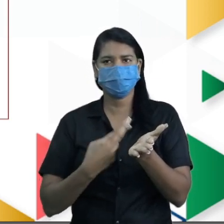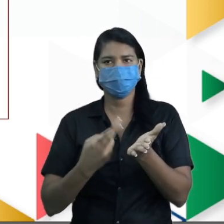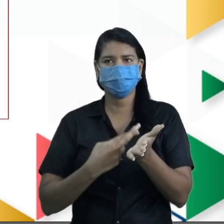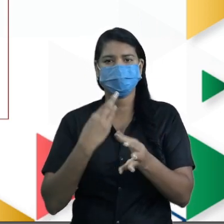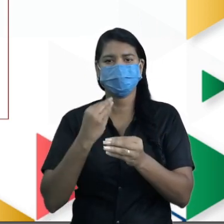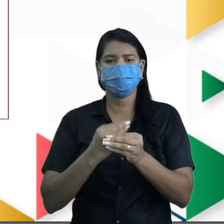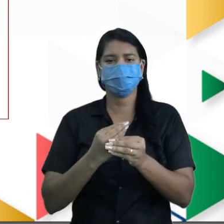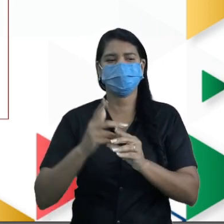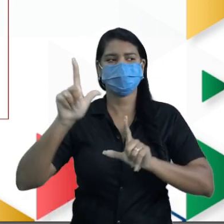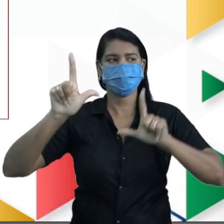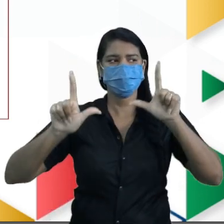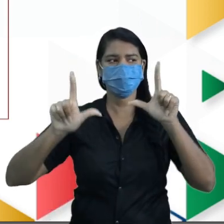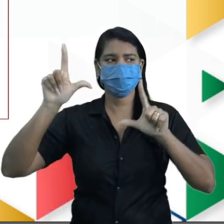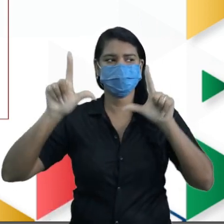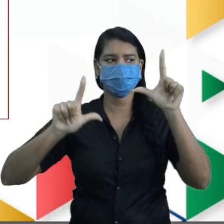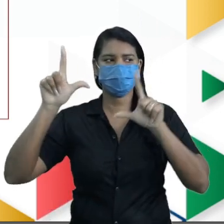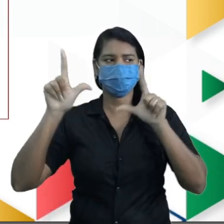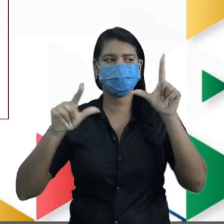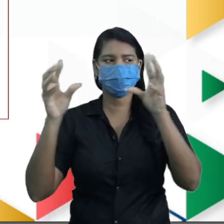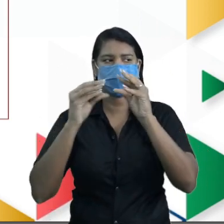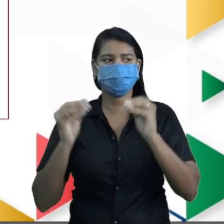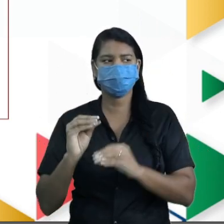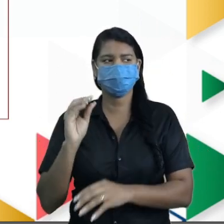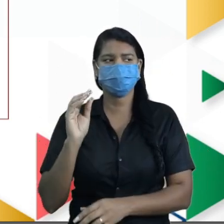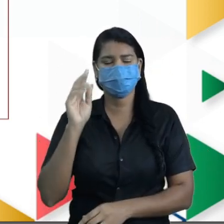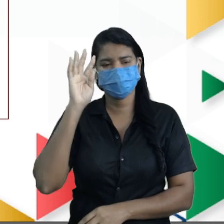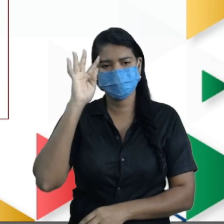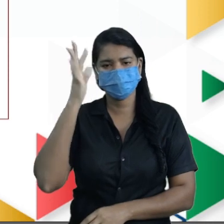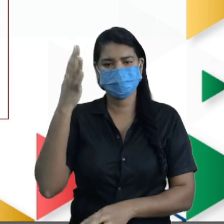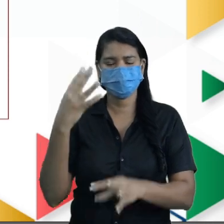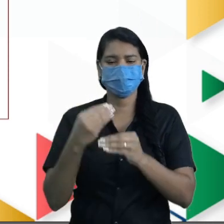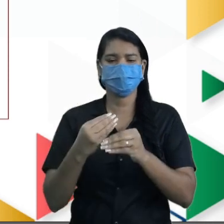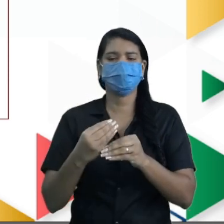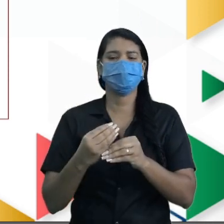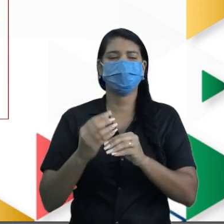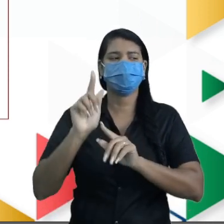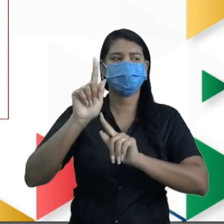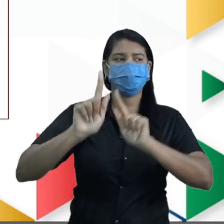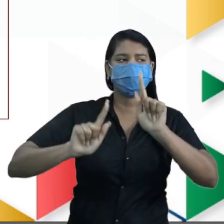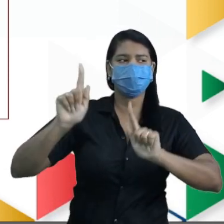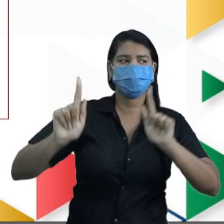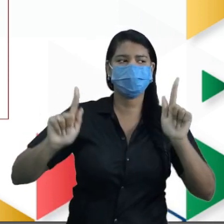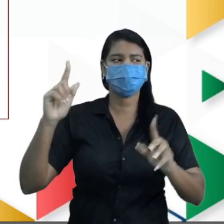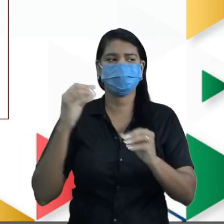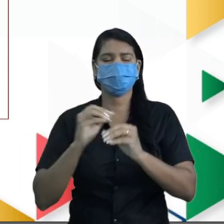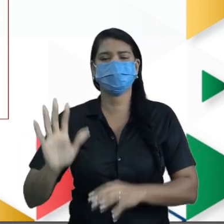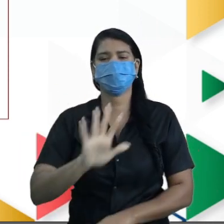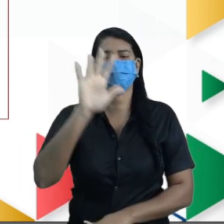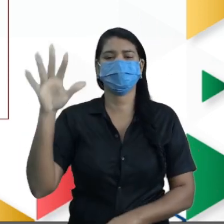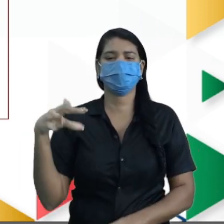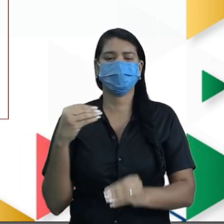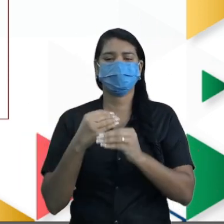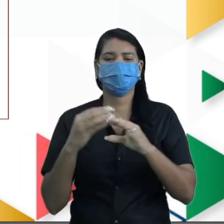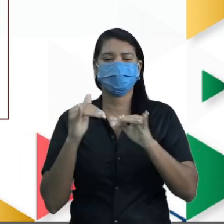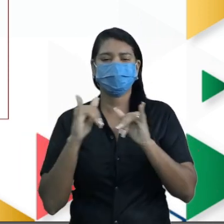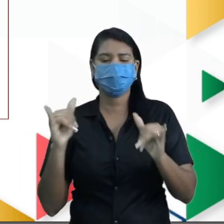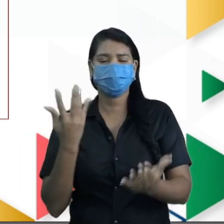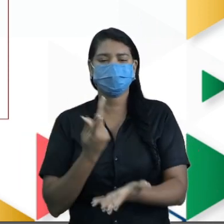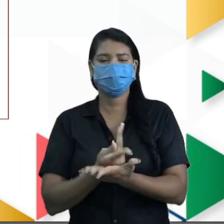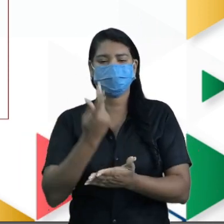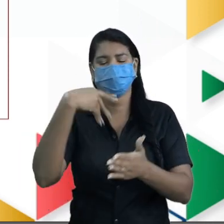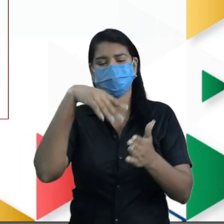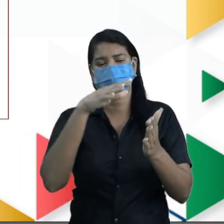programas e TV, resultam do processo estatístico, que em geral é realizado em várias